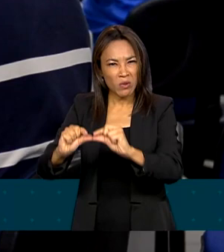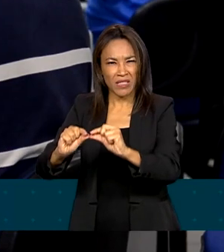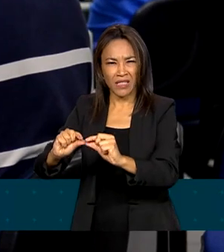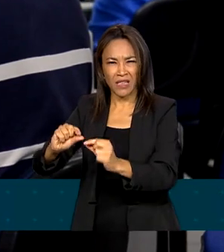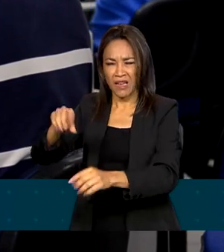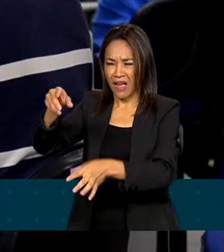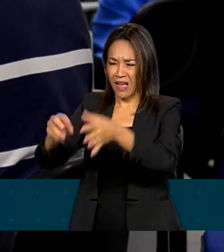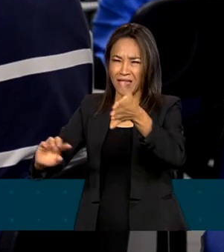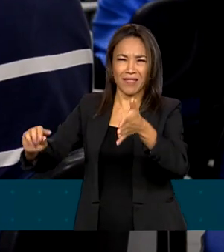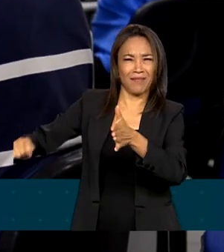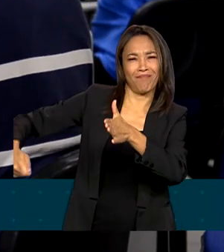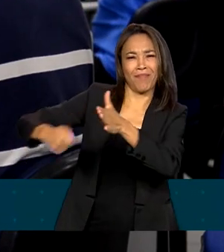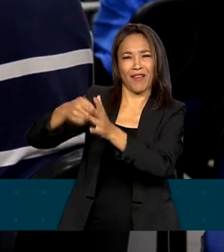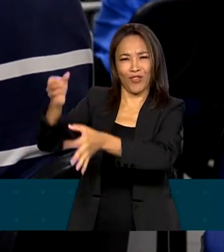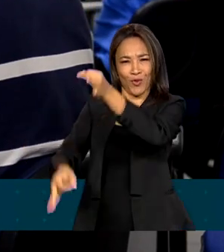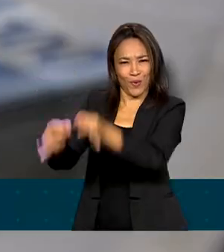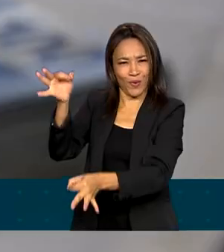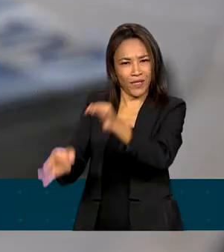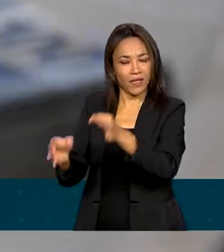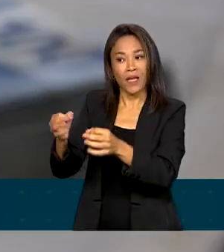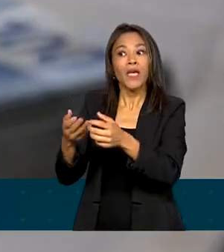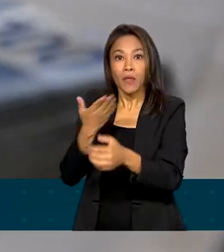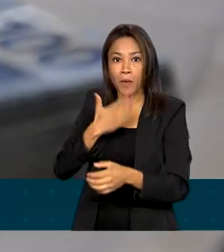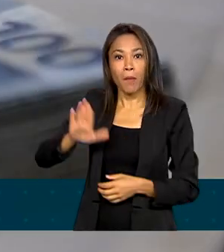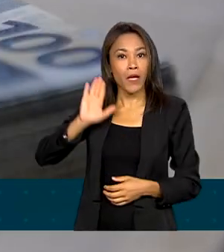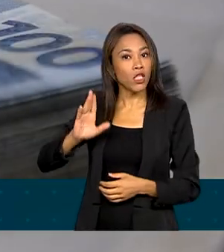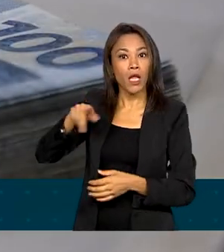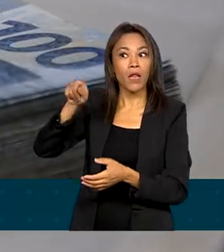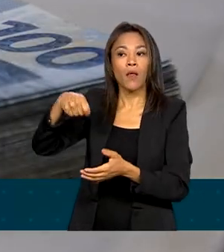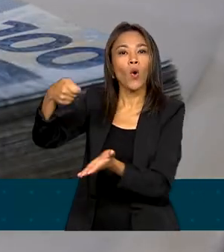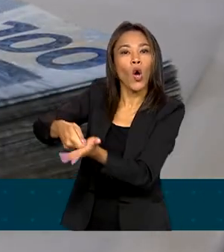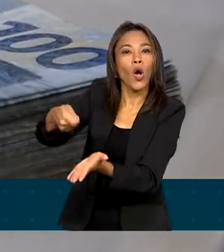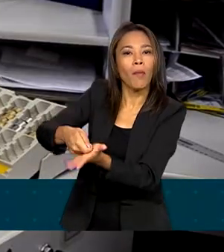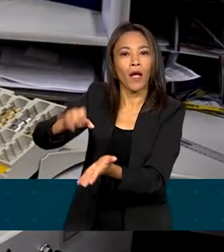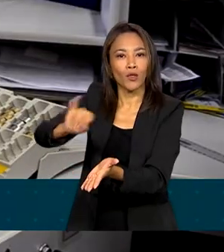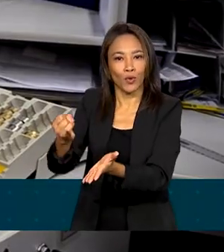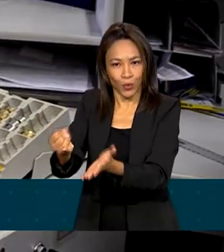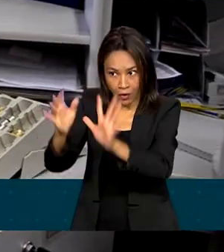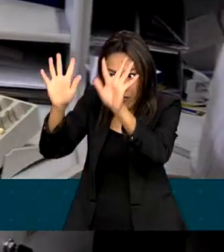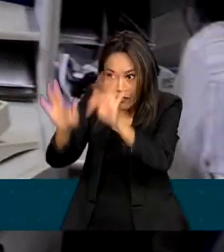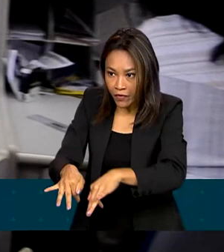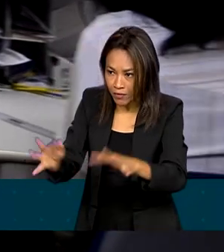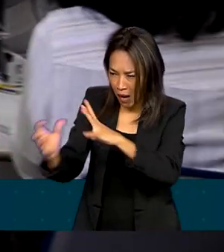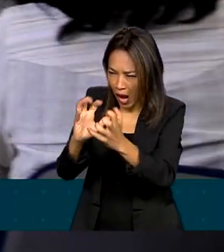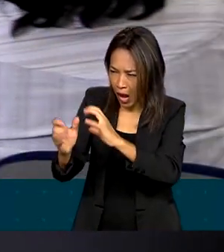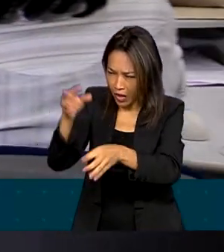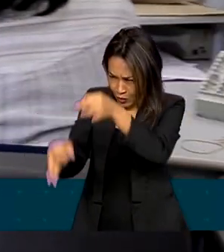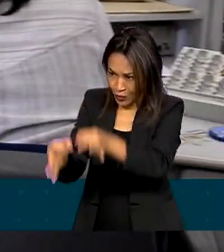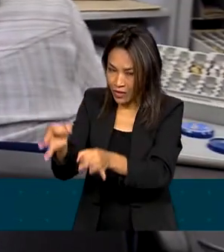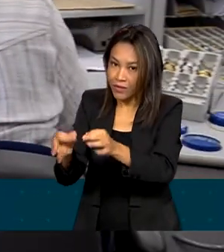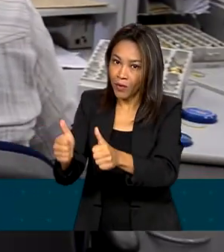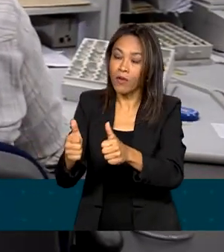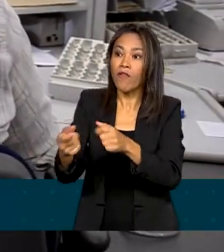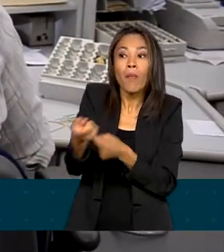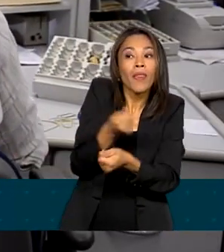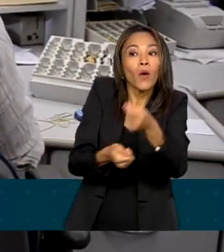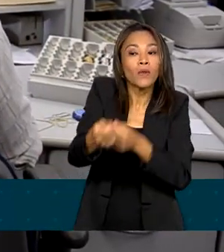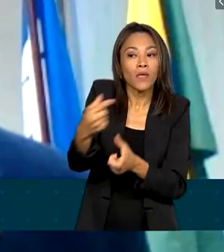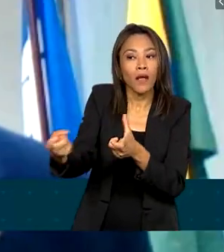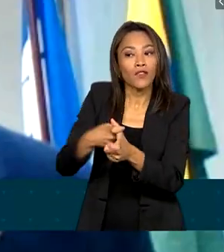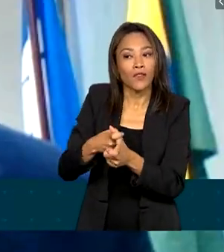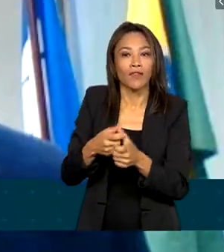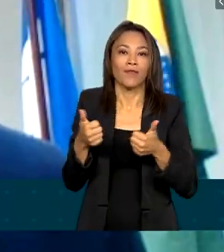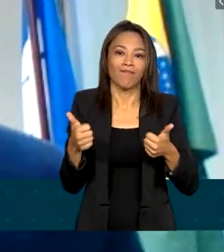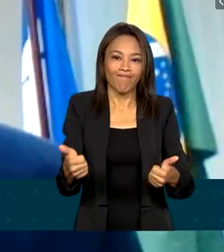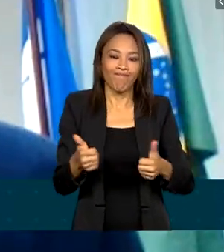judiciais e promete não cobrar juros do contribuinte que, em tempo, encerrar o litígio e negociar a quitação do débito.